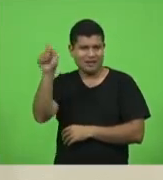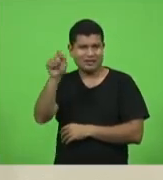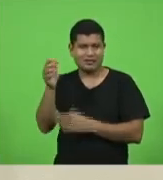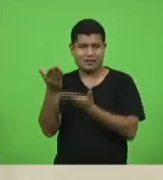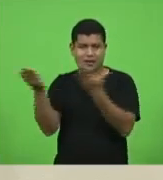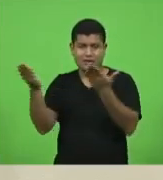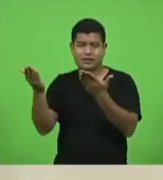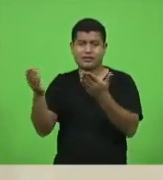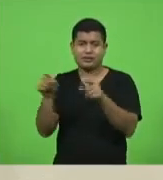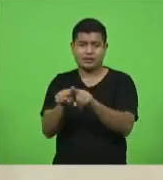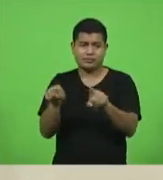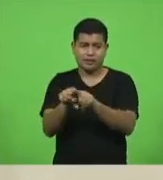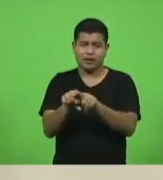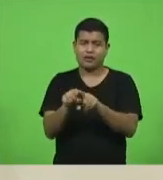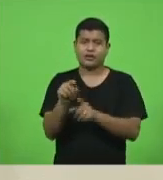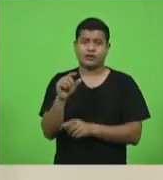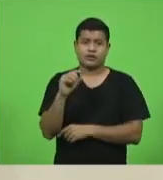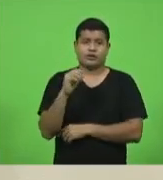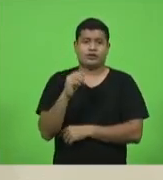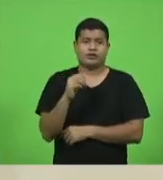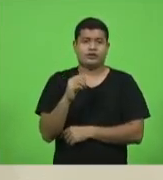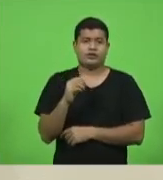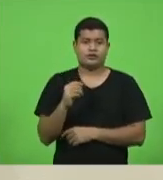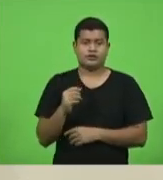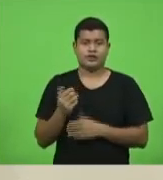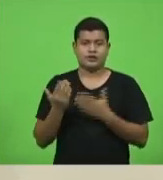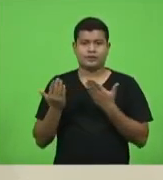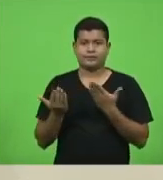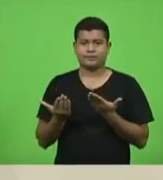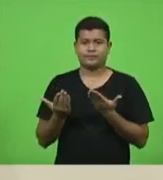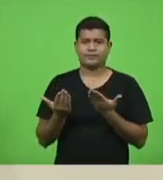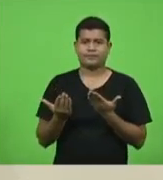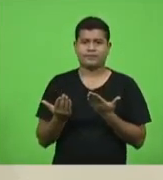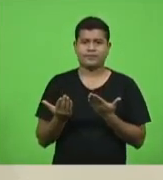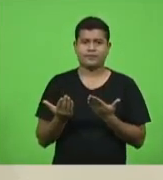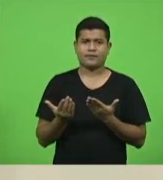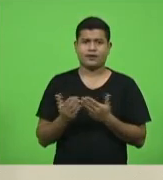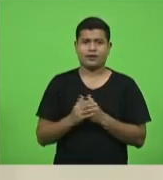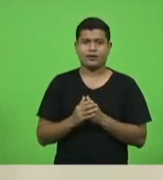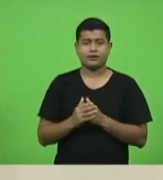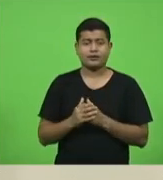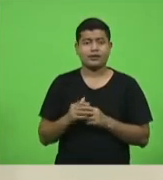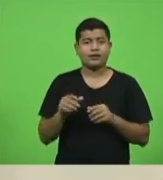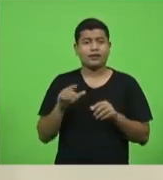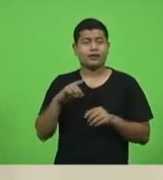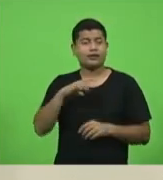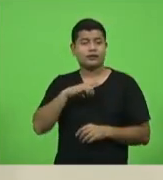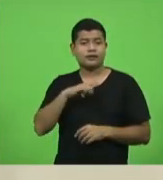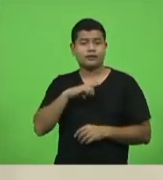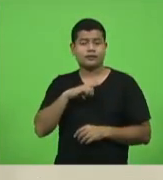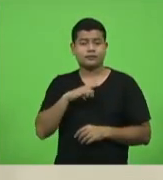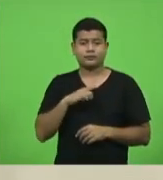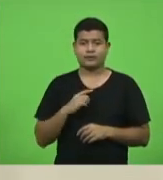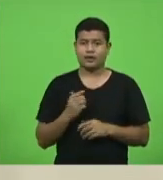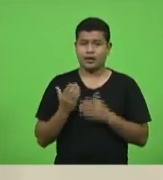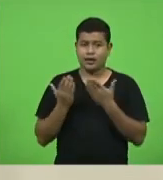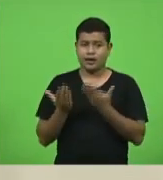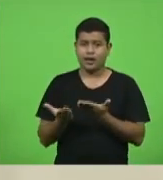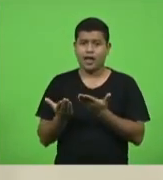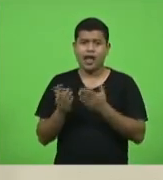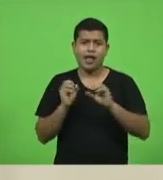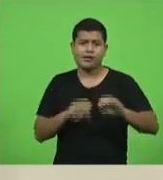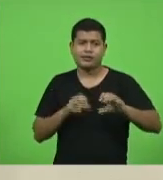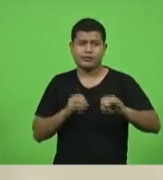trabalhadores em educação. Assim como outros países já colocaram os trabalhadores em educação como